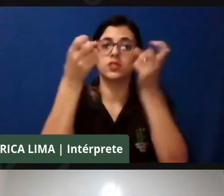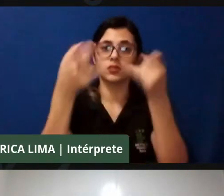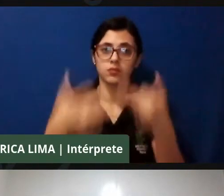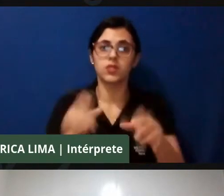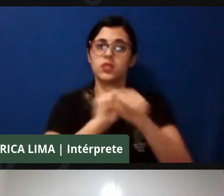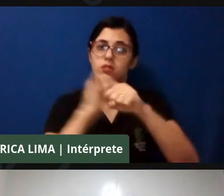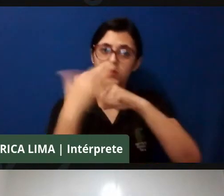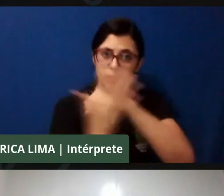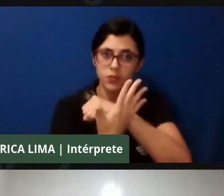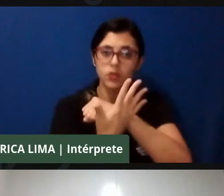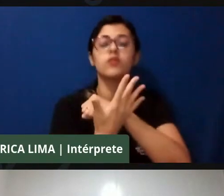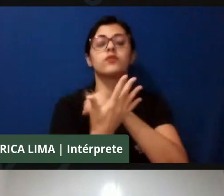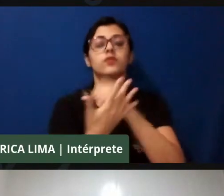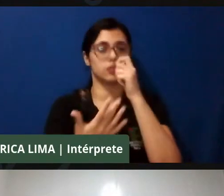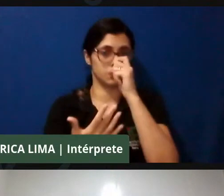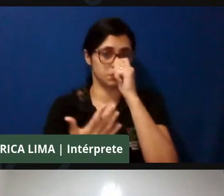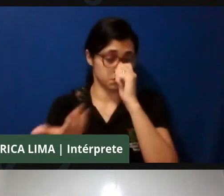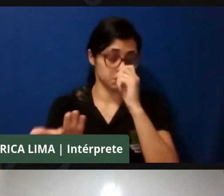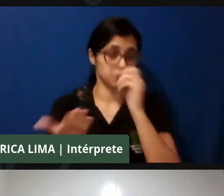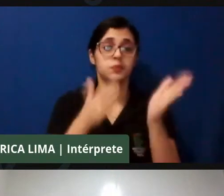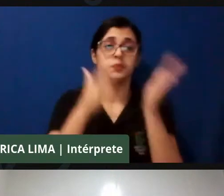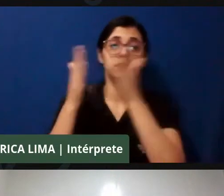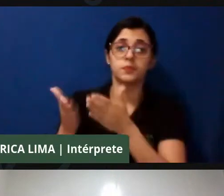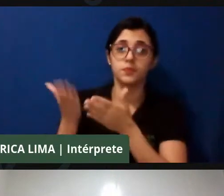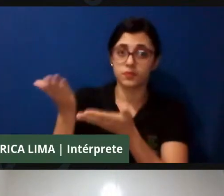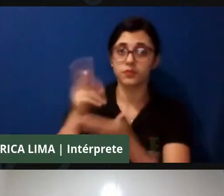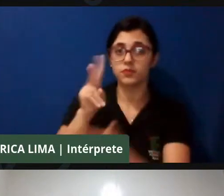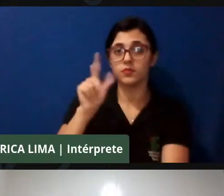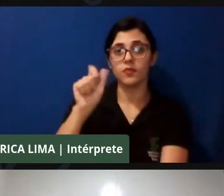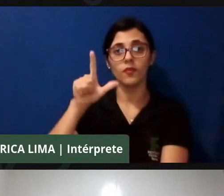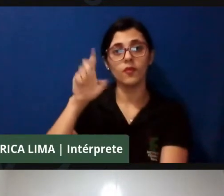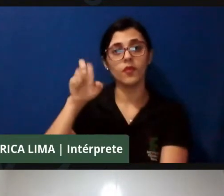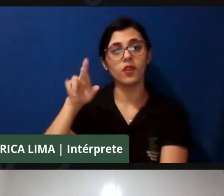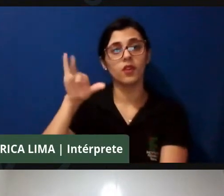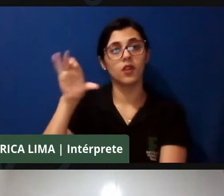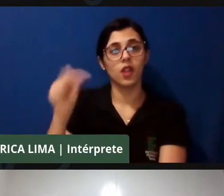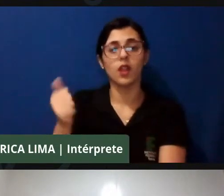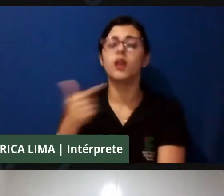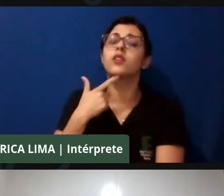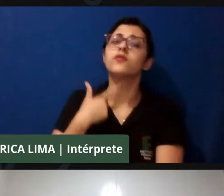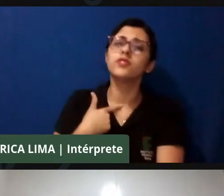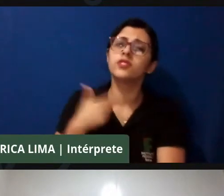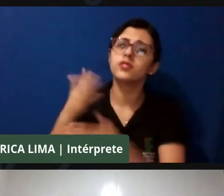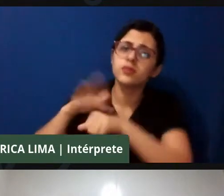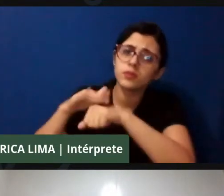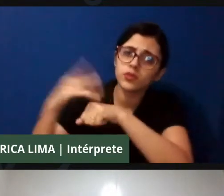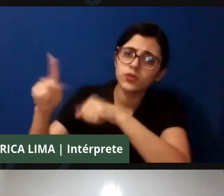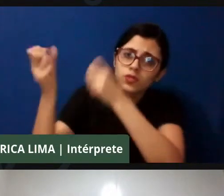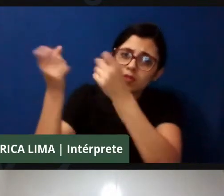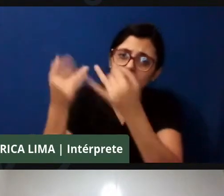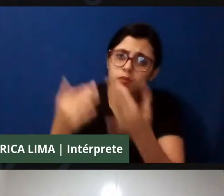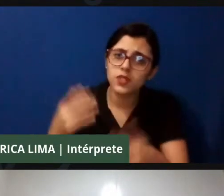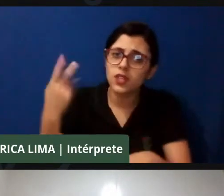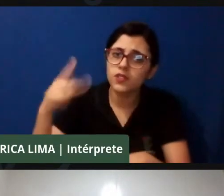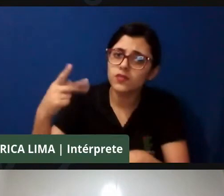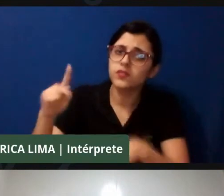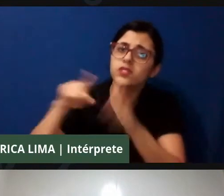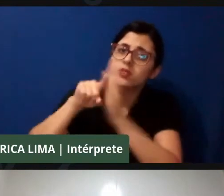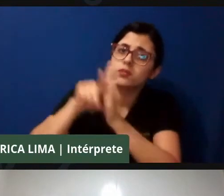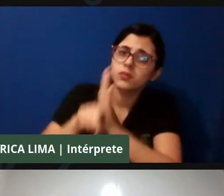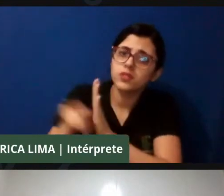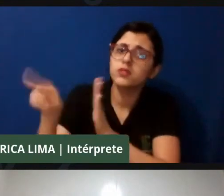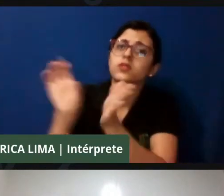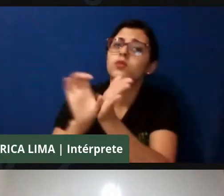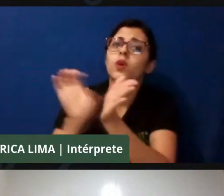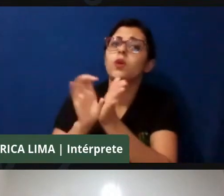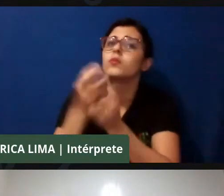e para a Valéria eu queria que você falasse um pouquinho sobre a sua experiência da pesquisa na sua comunidade, um pouco dos resultados que você encontrou,